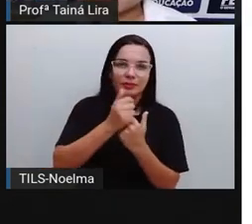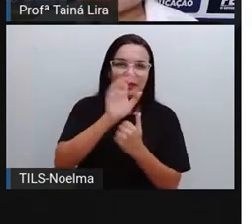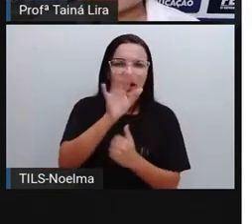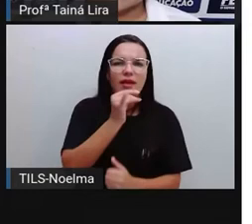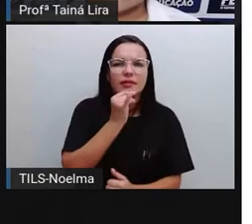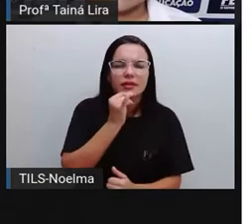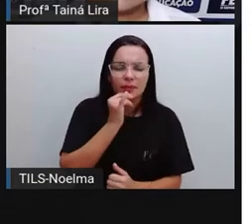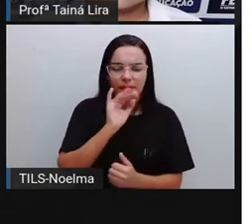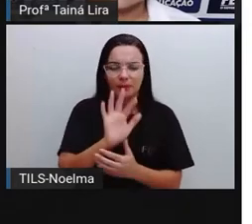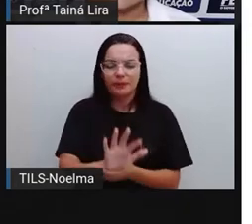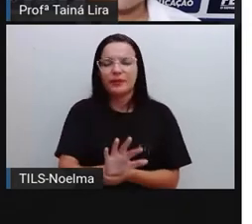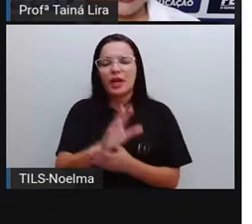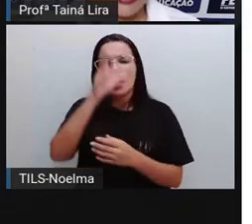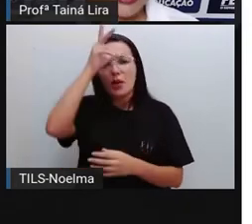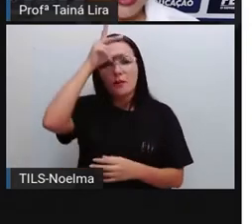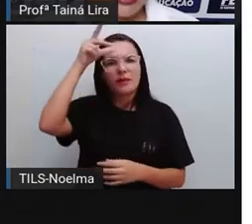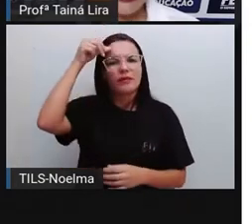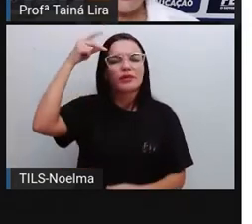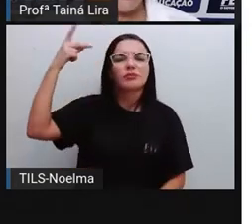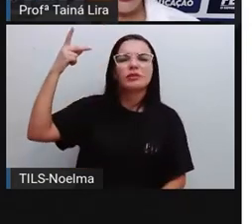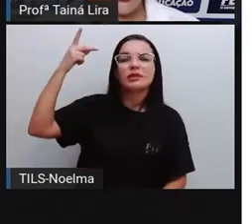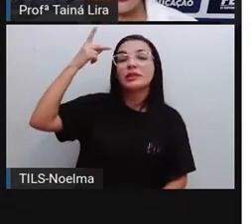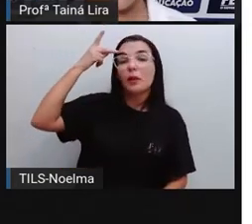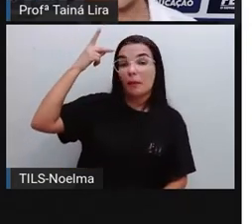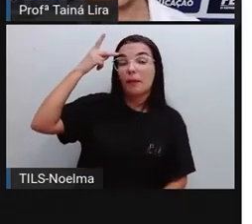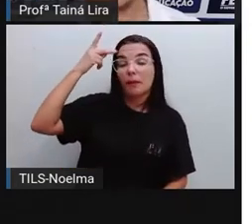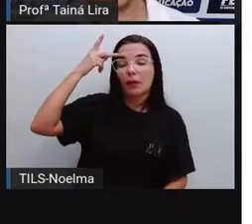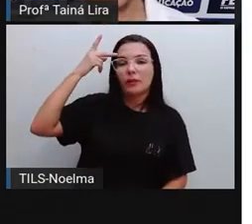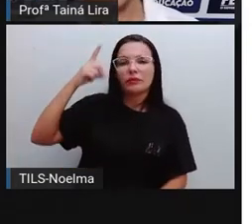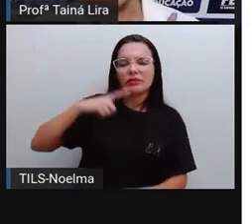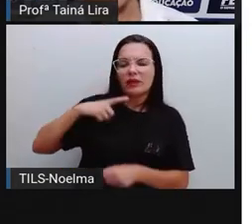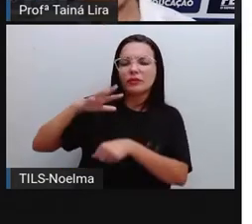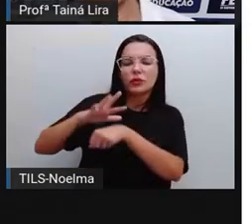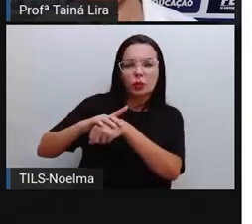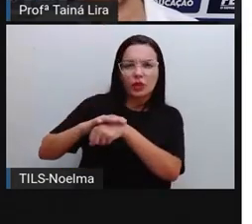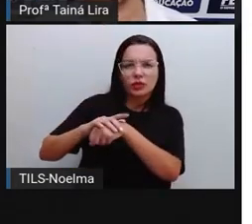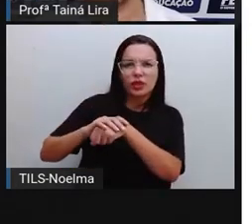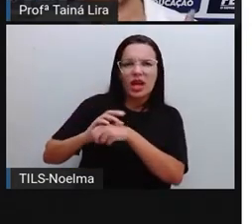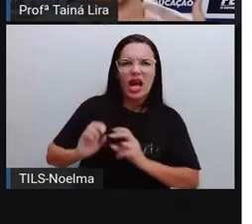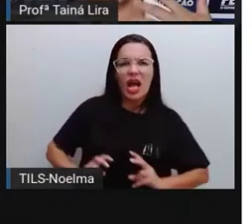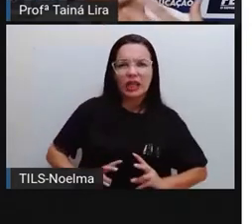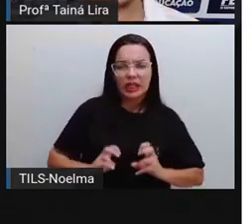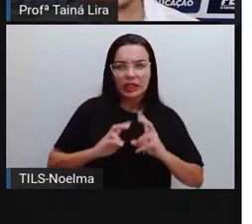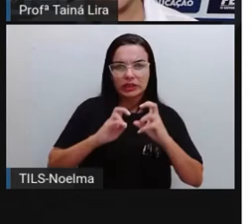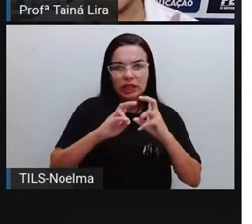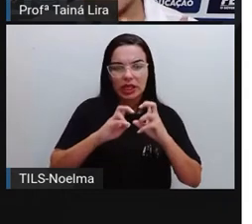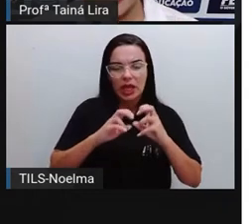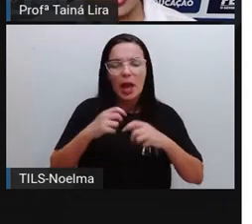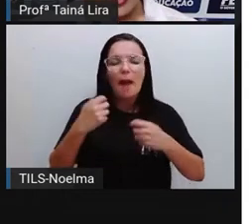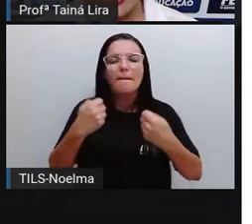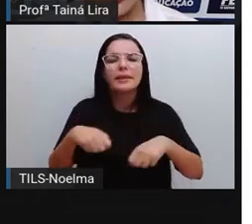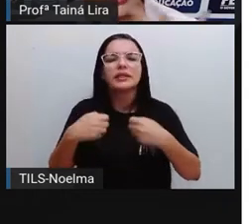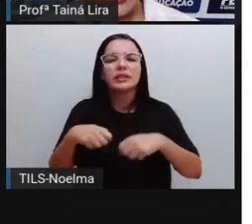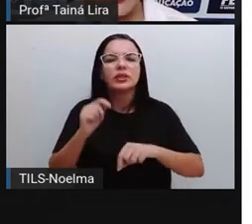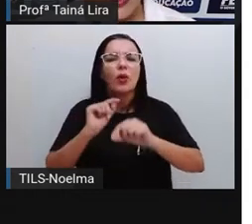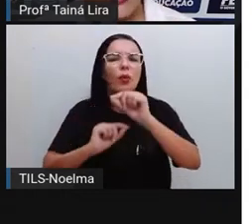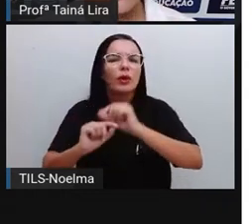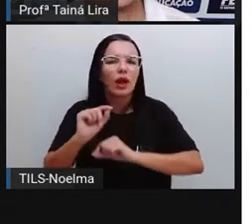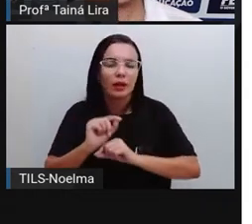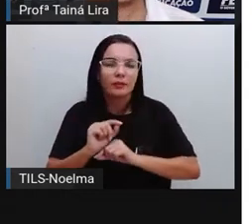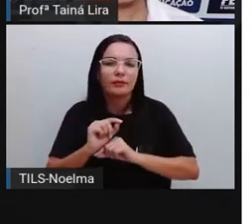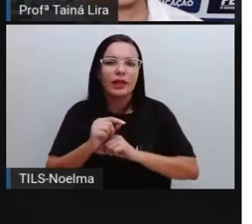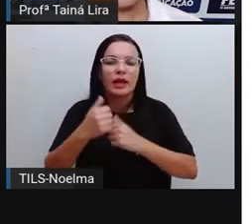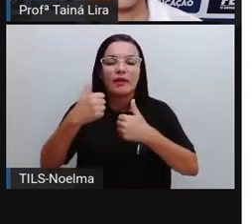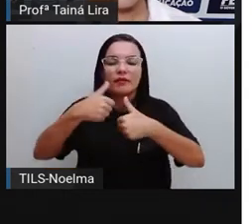Paulo, né? Que ele faleceu, ele estava doente, então, em alguns momentos, ele precisava passar mais tempo no hospital